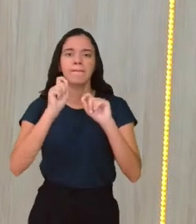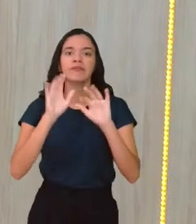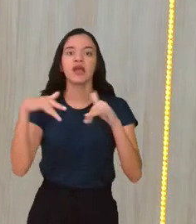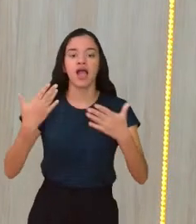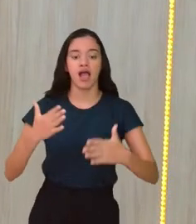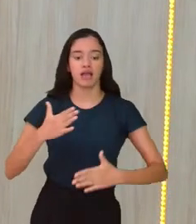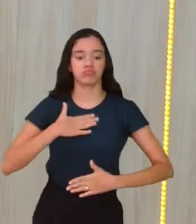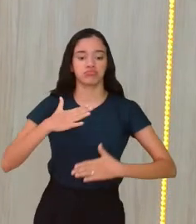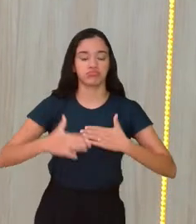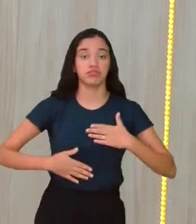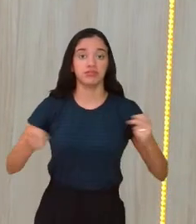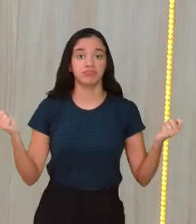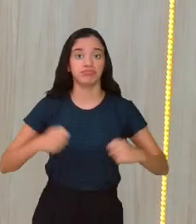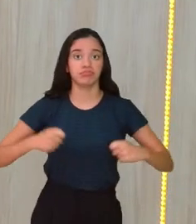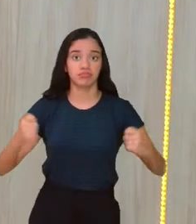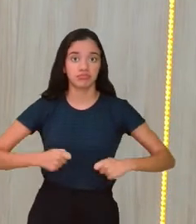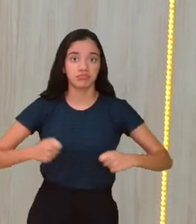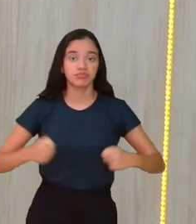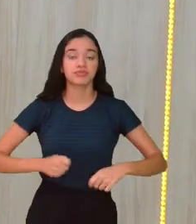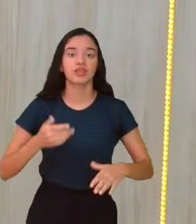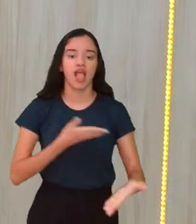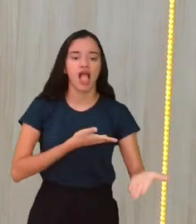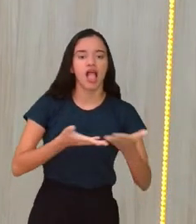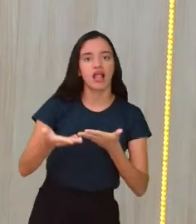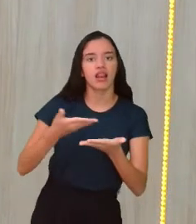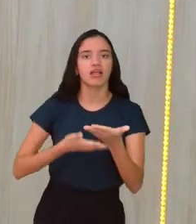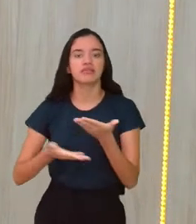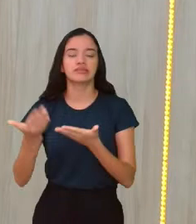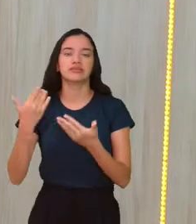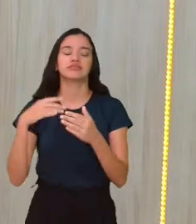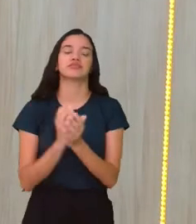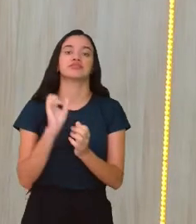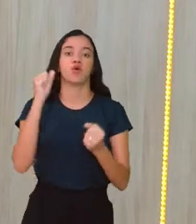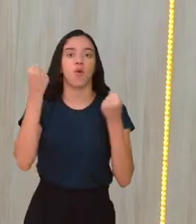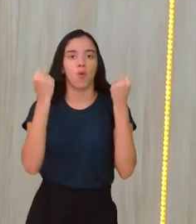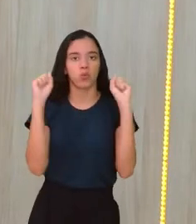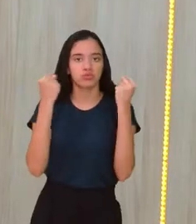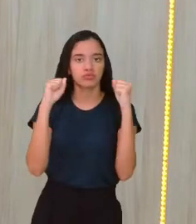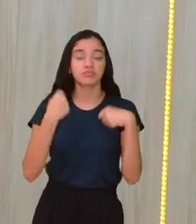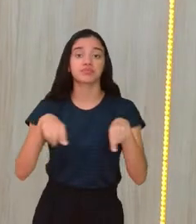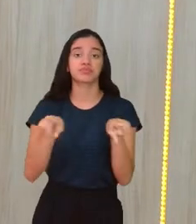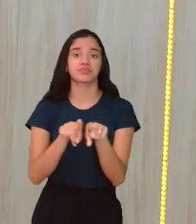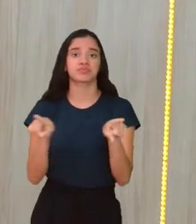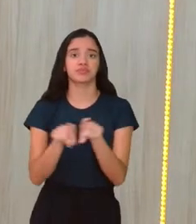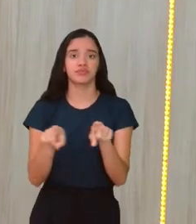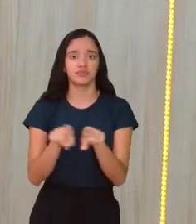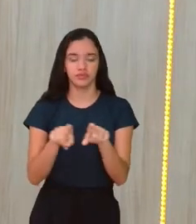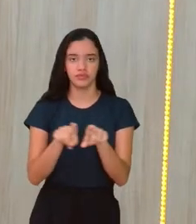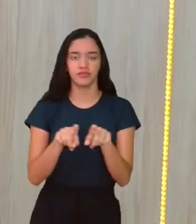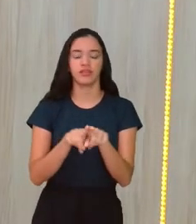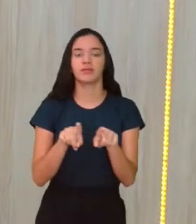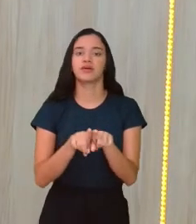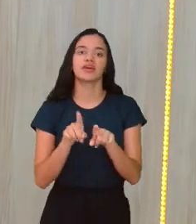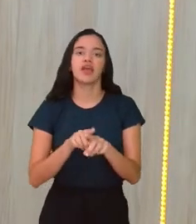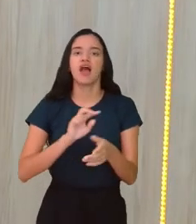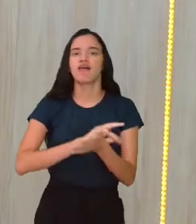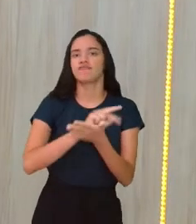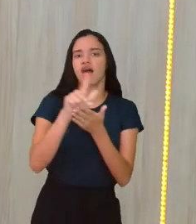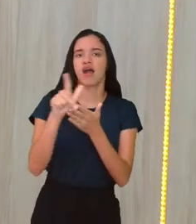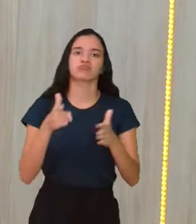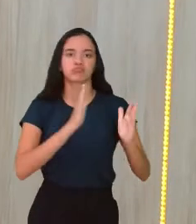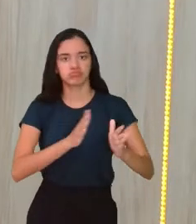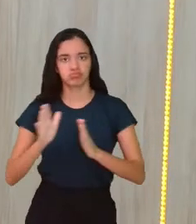as capacidades físicas, elas estejam relacionadas com a ginástica, ela também se aplica, né, a diversas